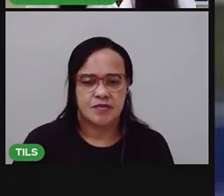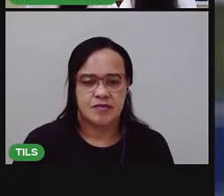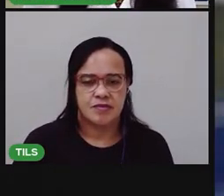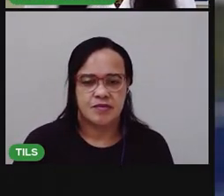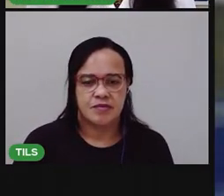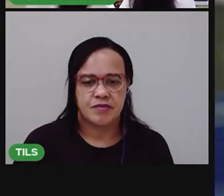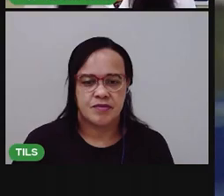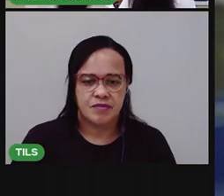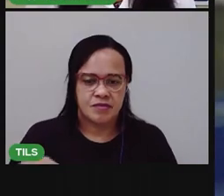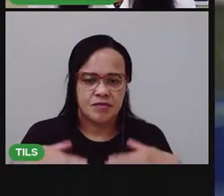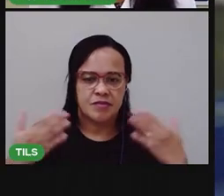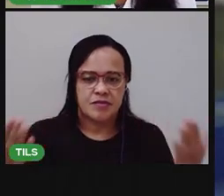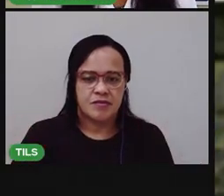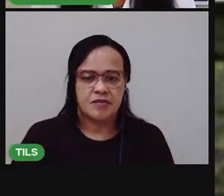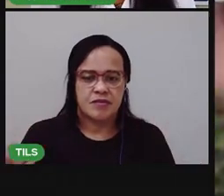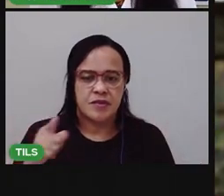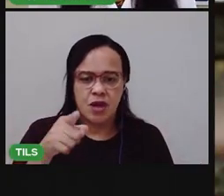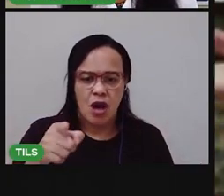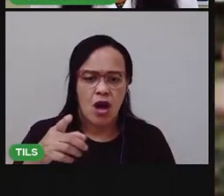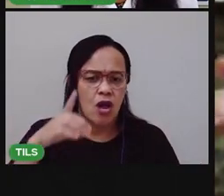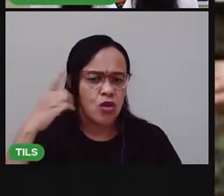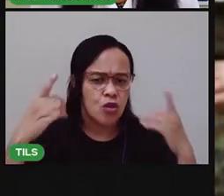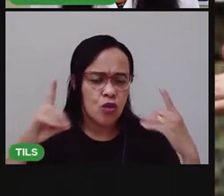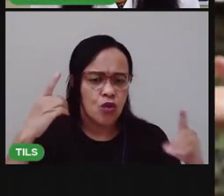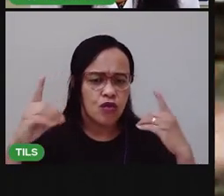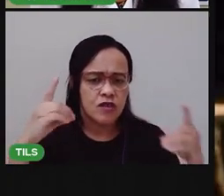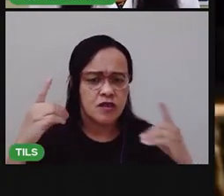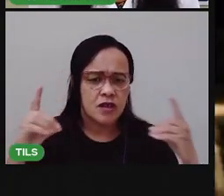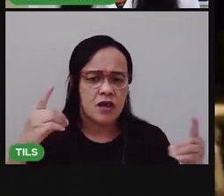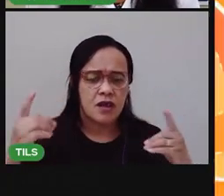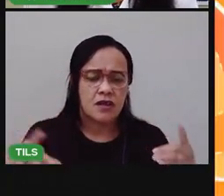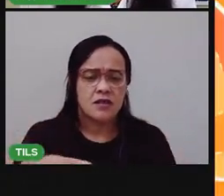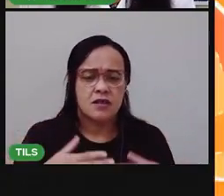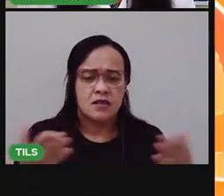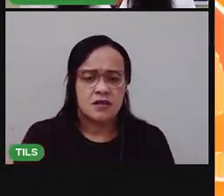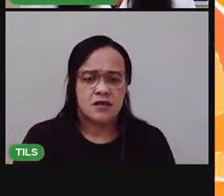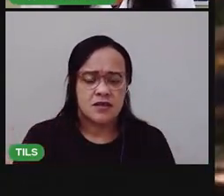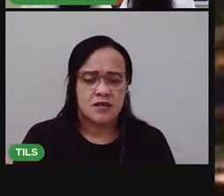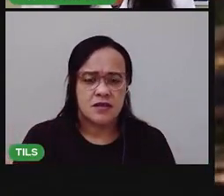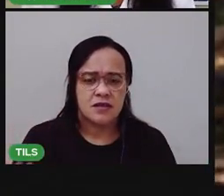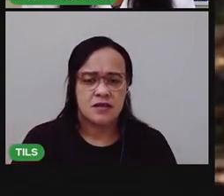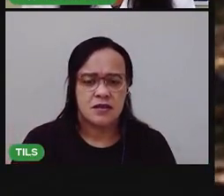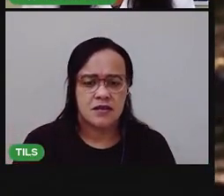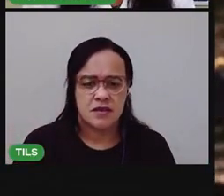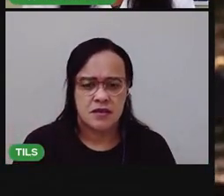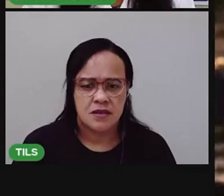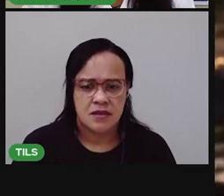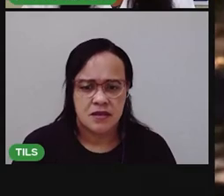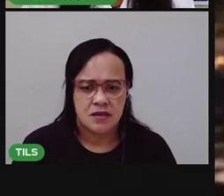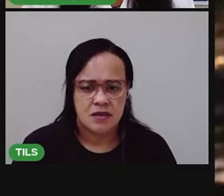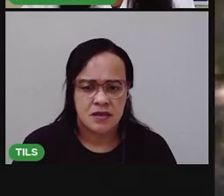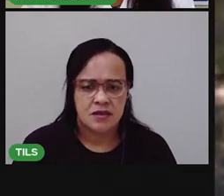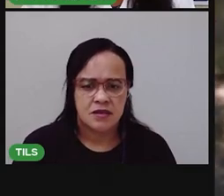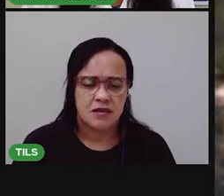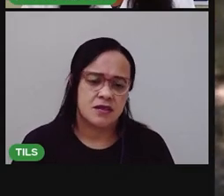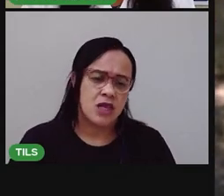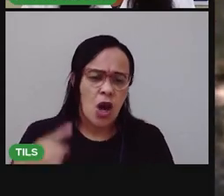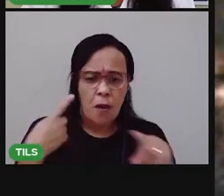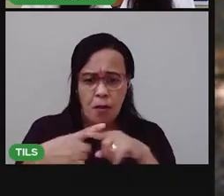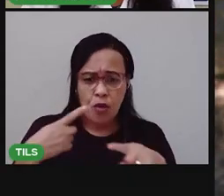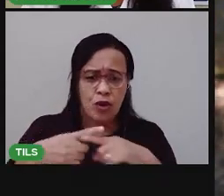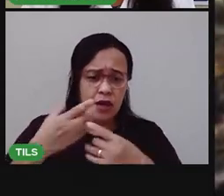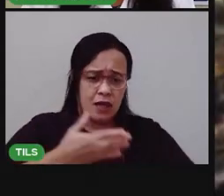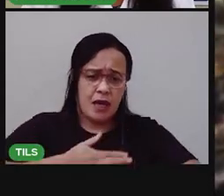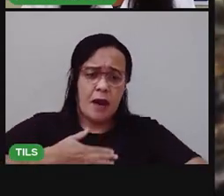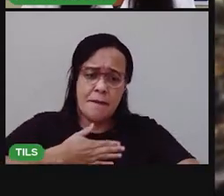e então, qual é a sua dúvida? Por que a gente tem que tomar banho? Por quê? Por que que a gente tem que tomar banho? Por que que a